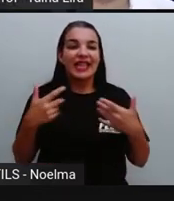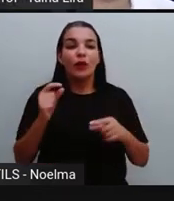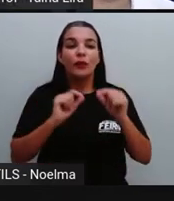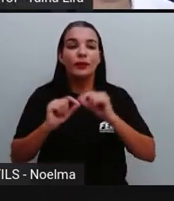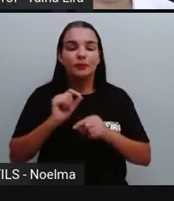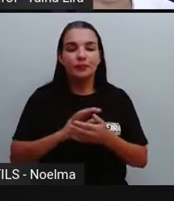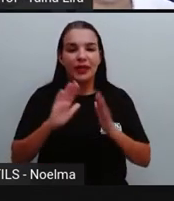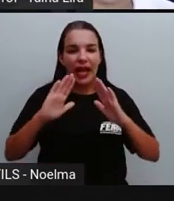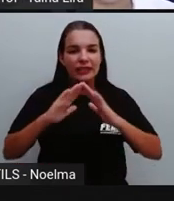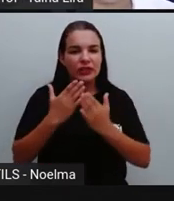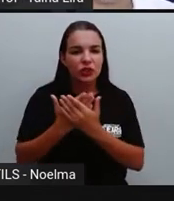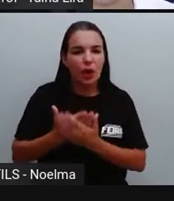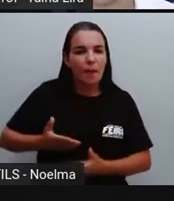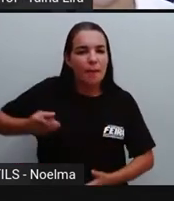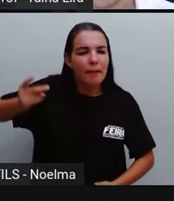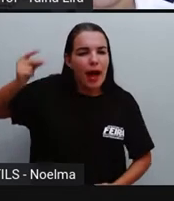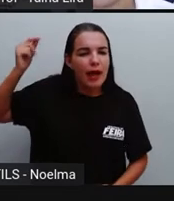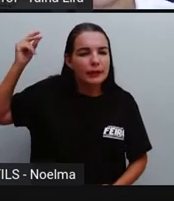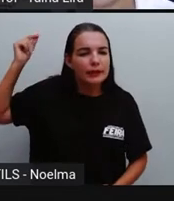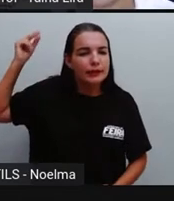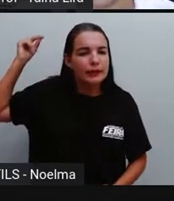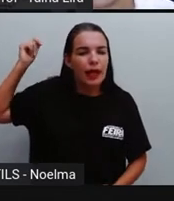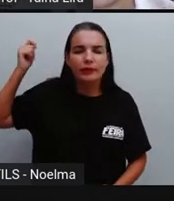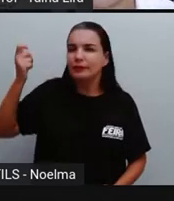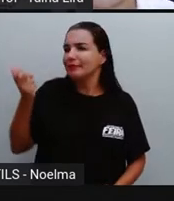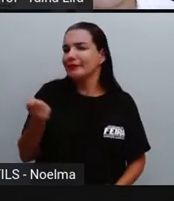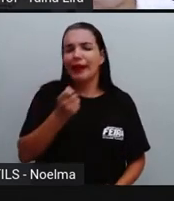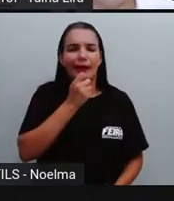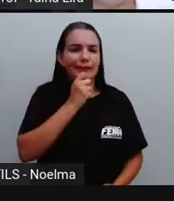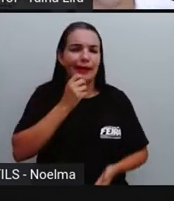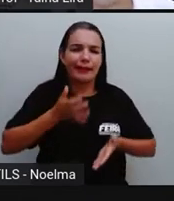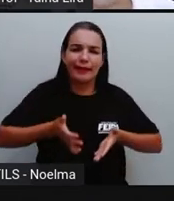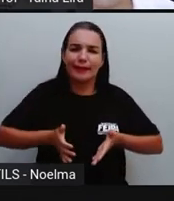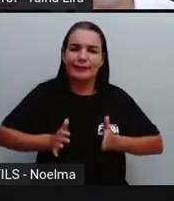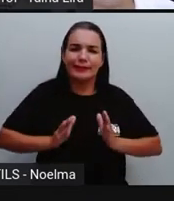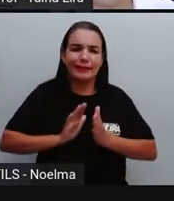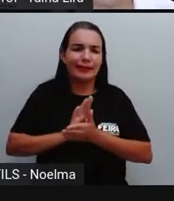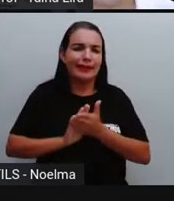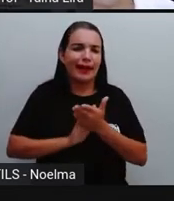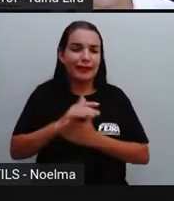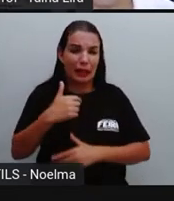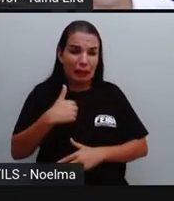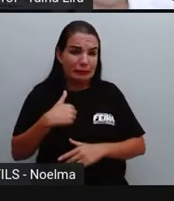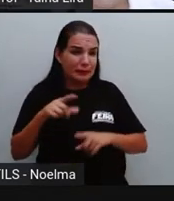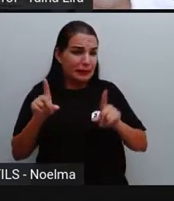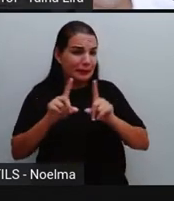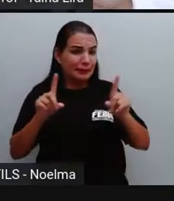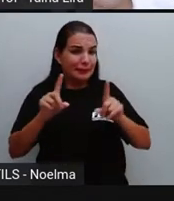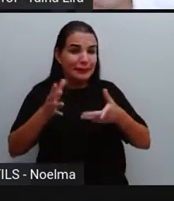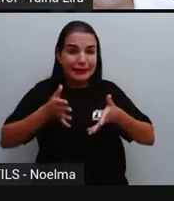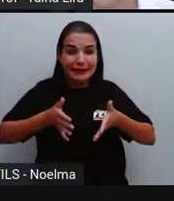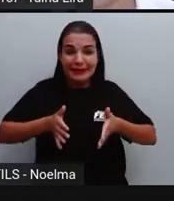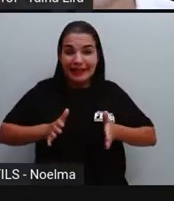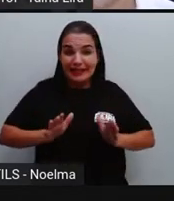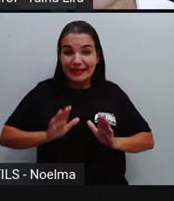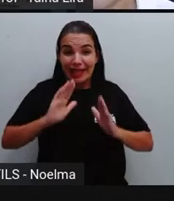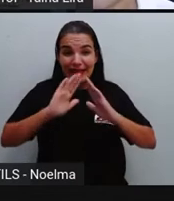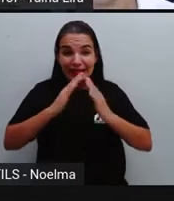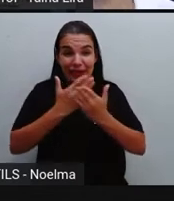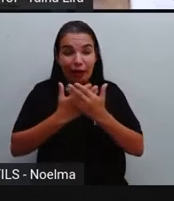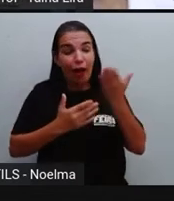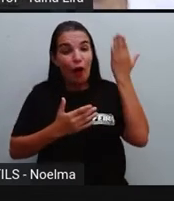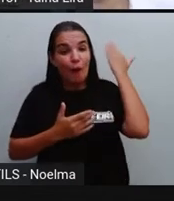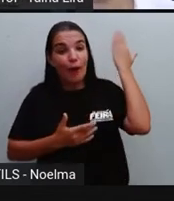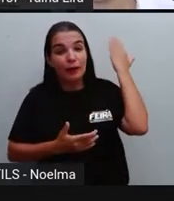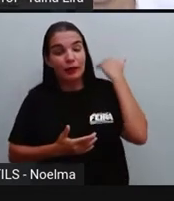alguns anos atrás, quando nós ainda nem éramos nascidos, nem eu era nascida, ó, nessa época aí da escola de ontem, tá?